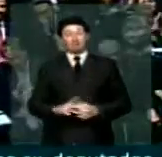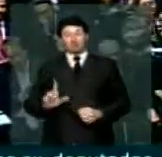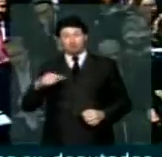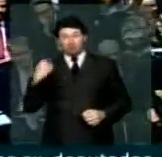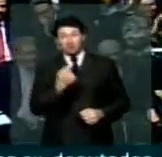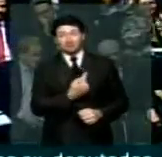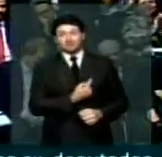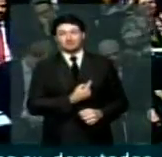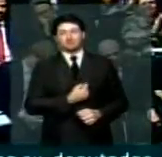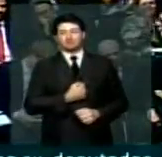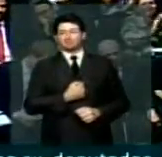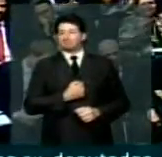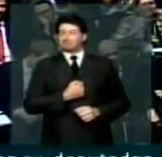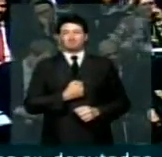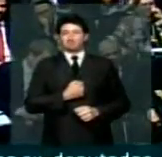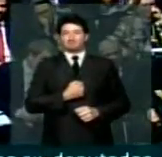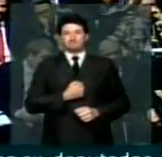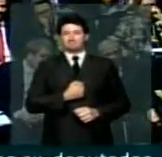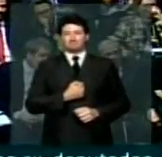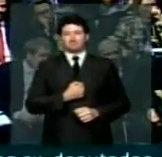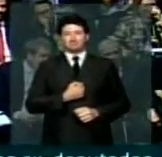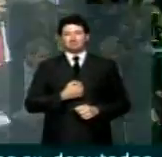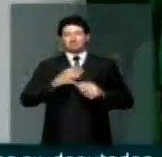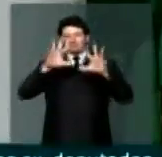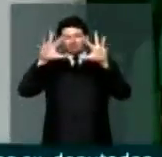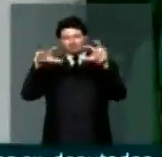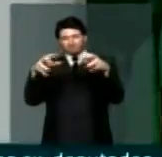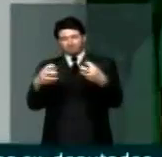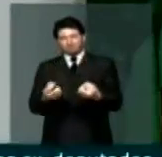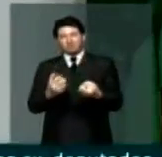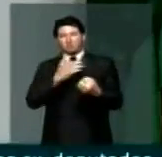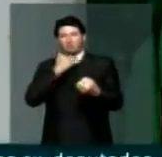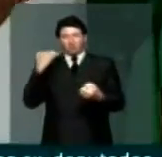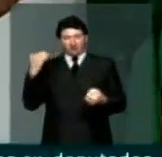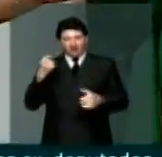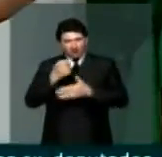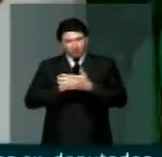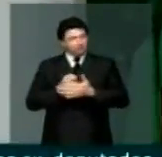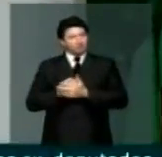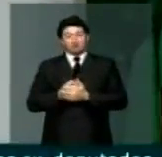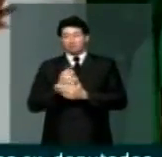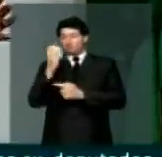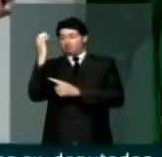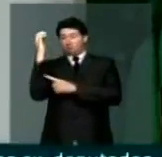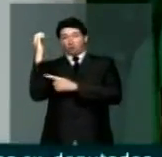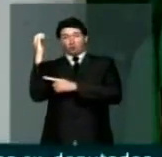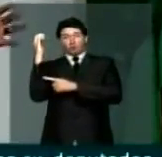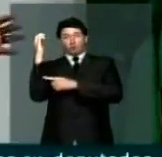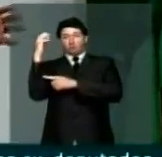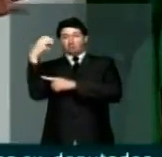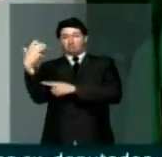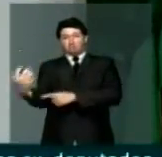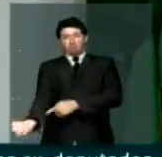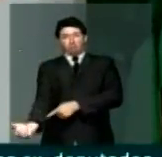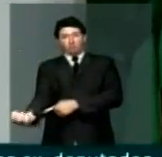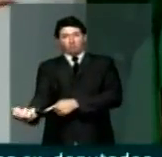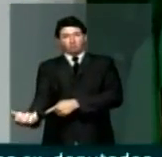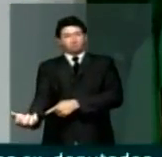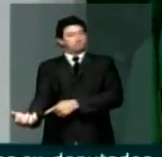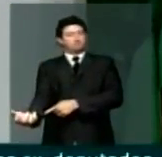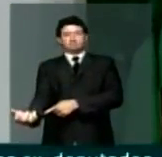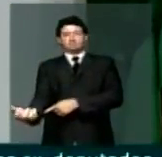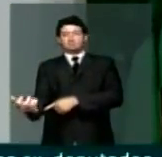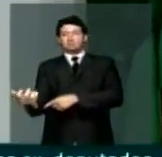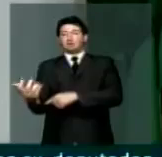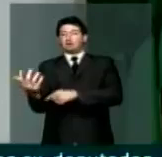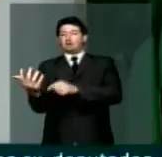não vamos deixar murchar a luta. Se o tronco central caiu, tombou,